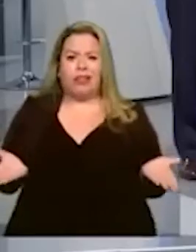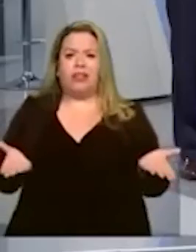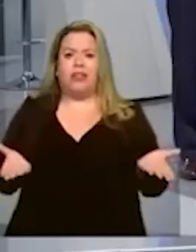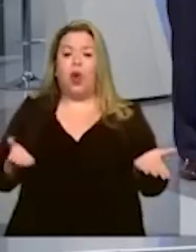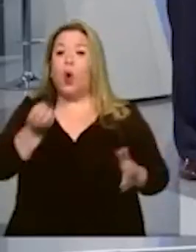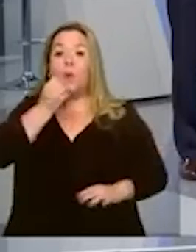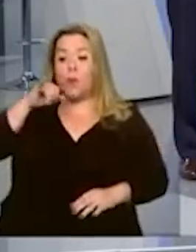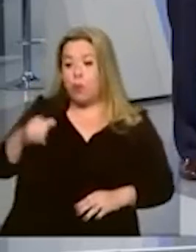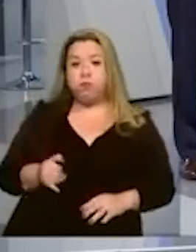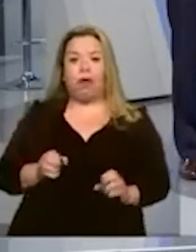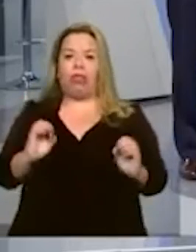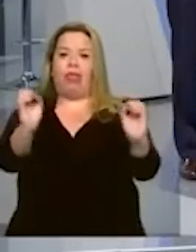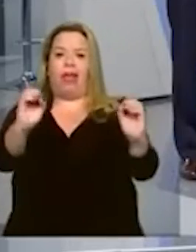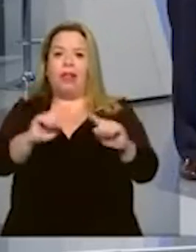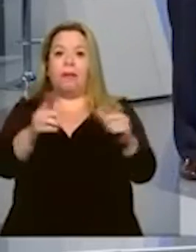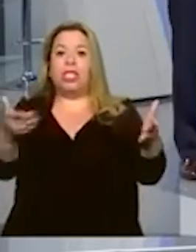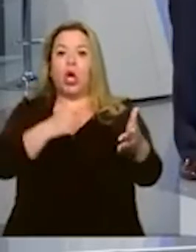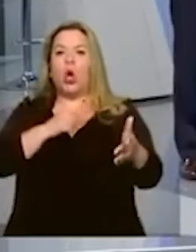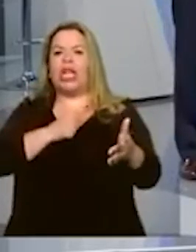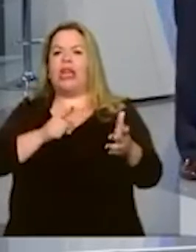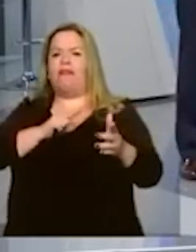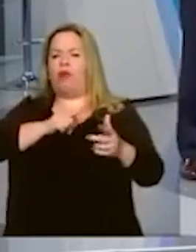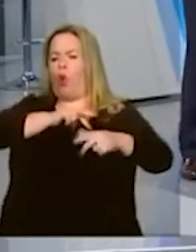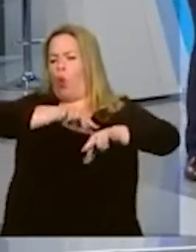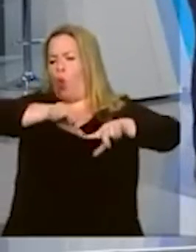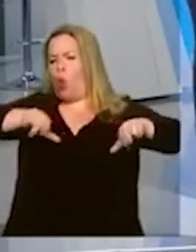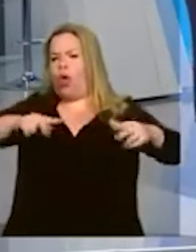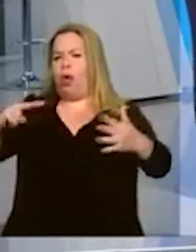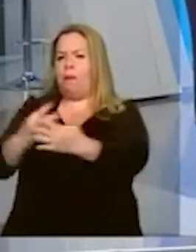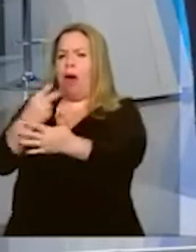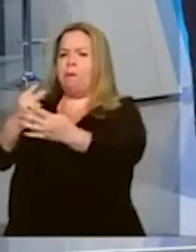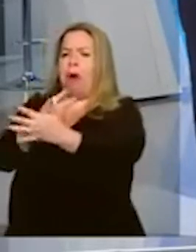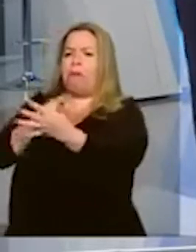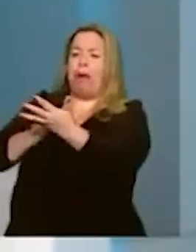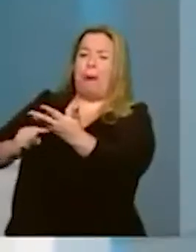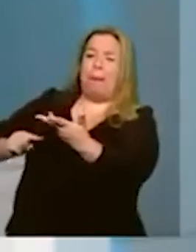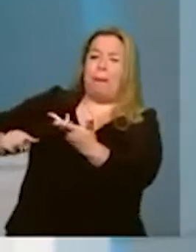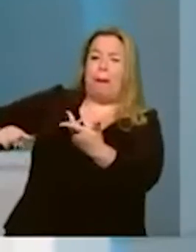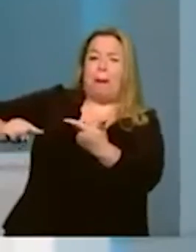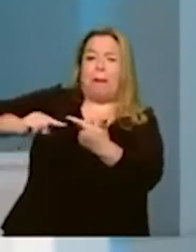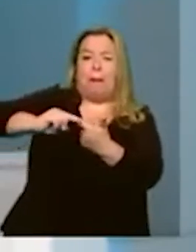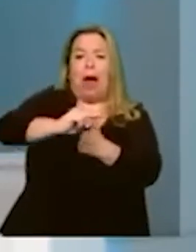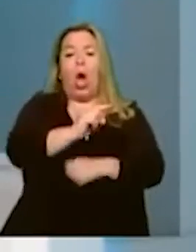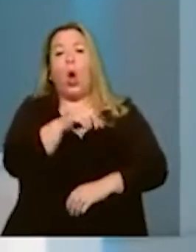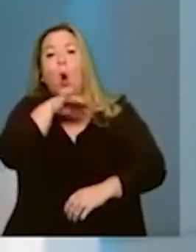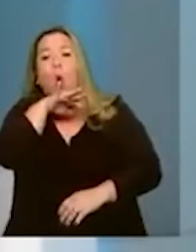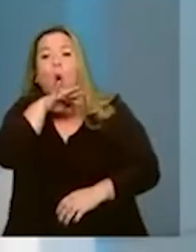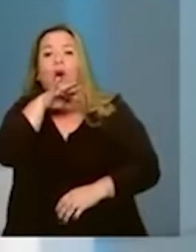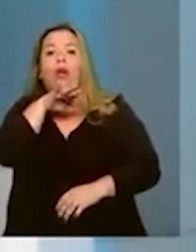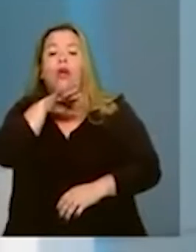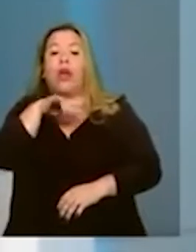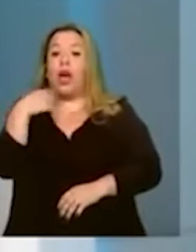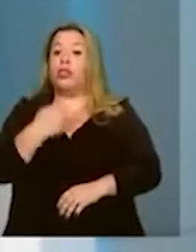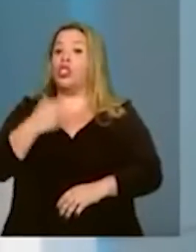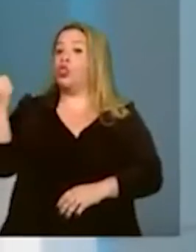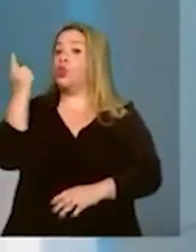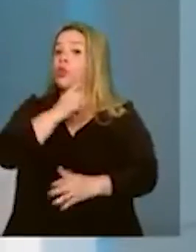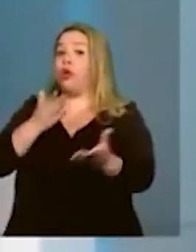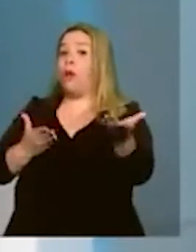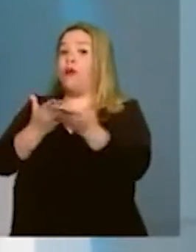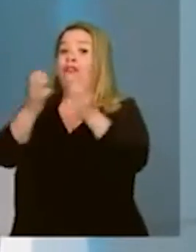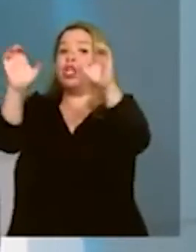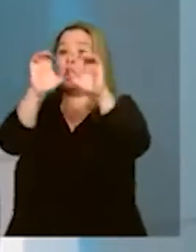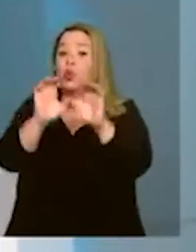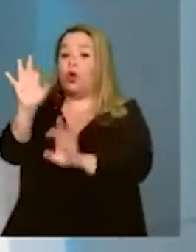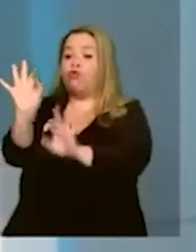agora, com todo o vento soprando contra, e você falou do Paulo Guedes, nós aprovamos uma série de reformas estruturais. Nós